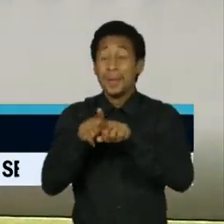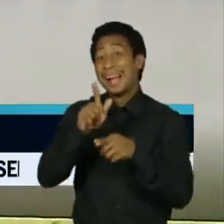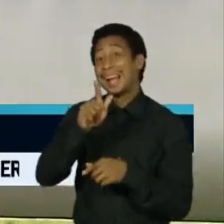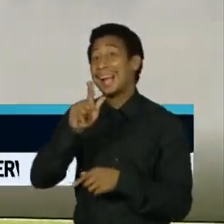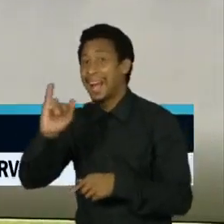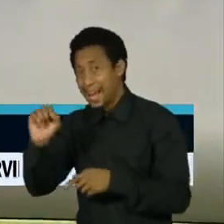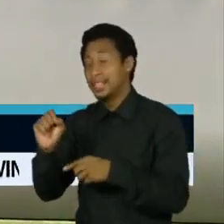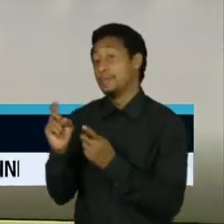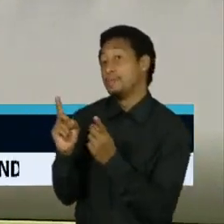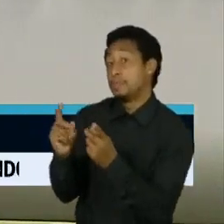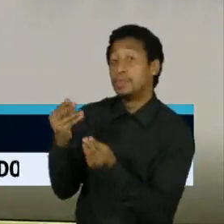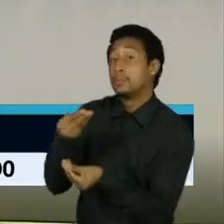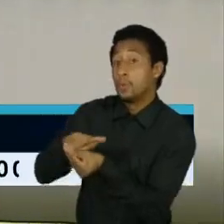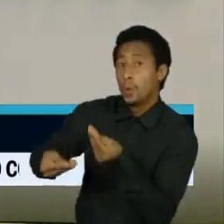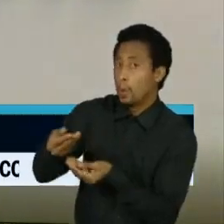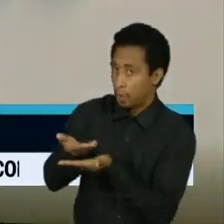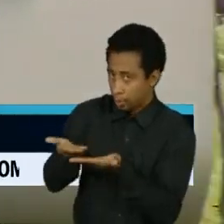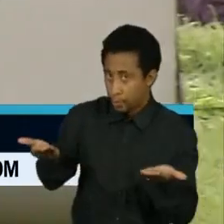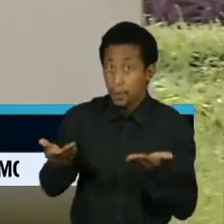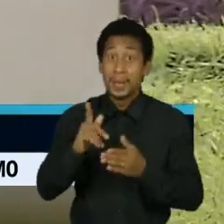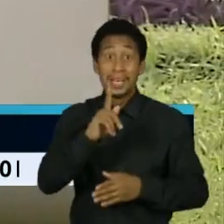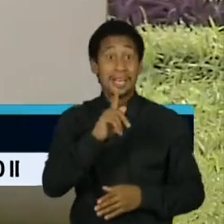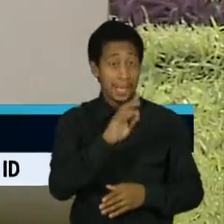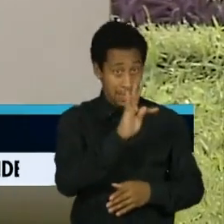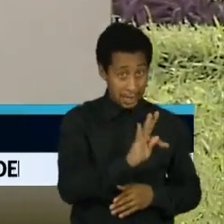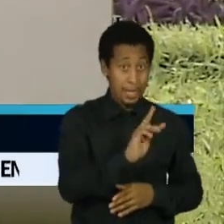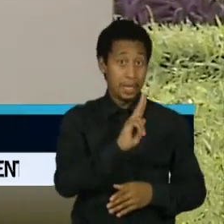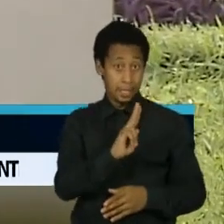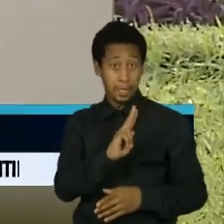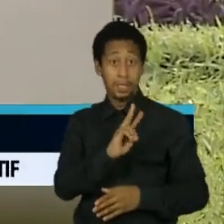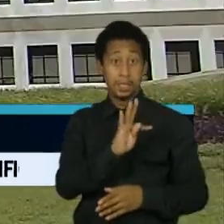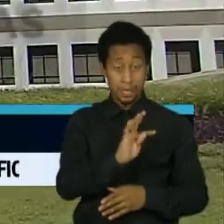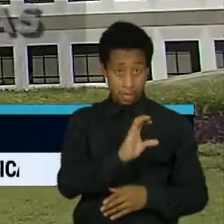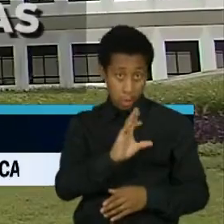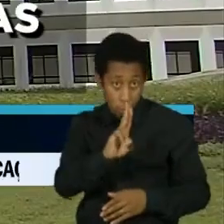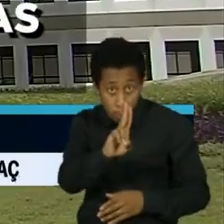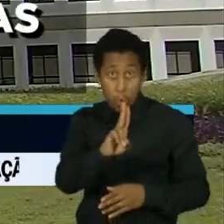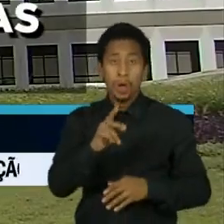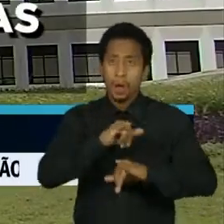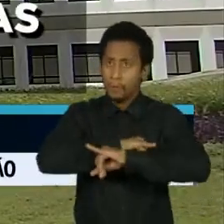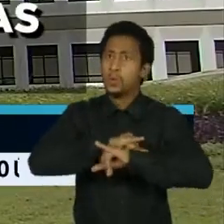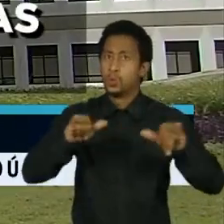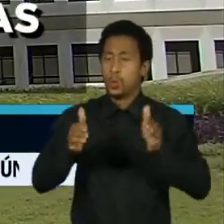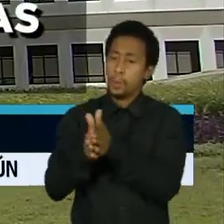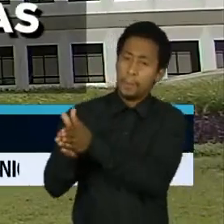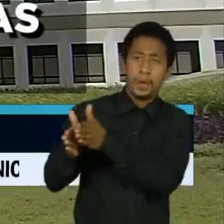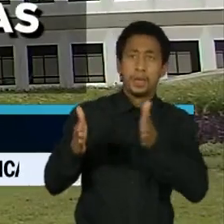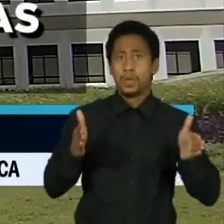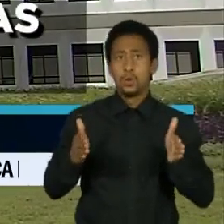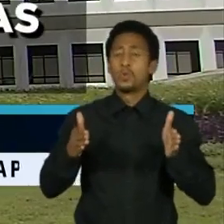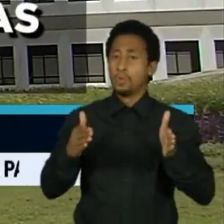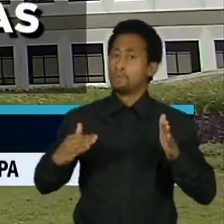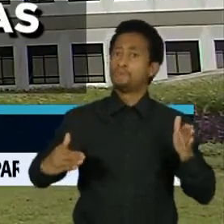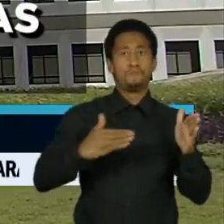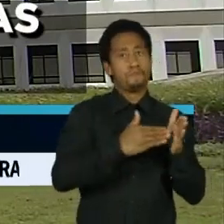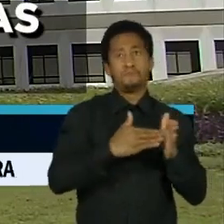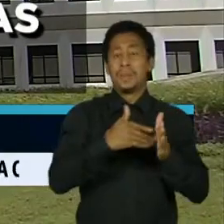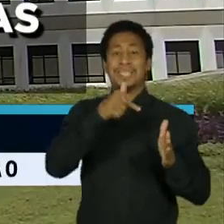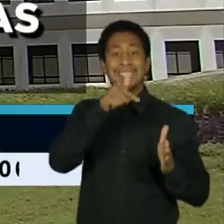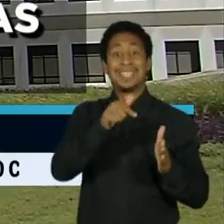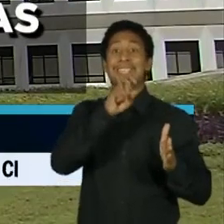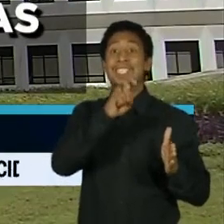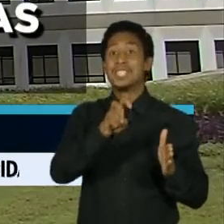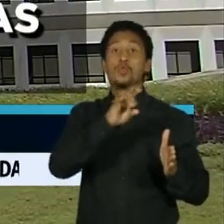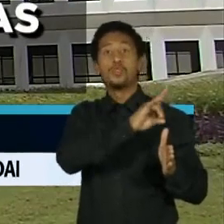que uma instrução normativa do próprio TCU prevê que a análise técnica seja feita em até 75 dias, contados a